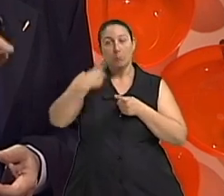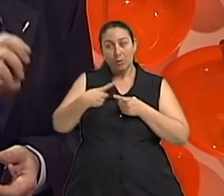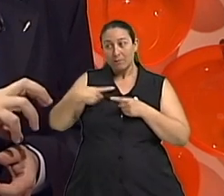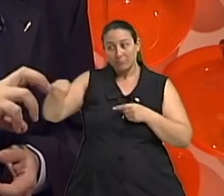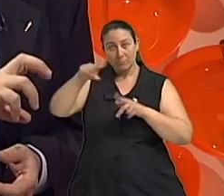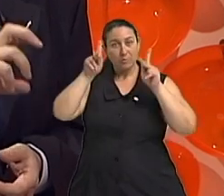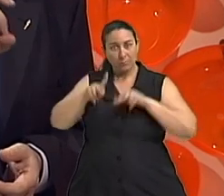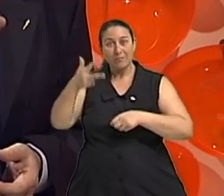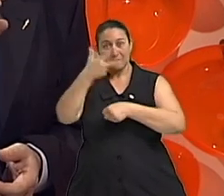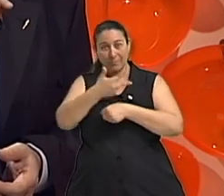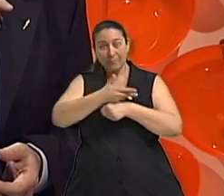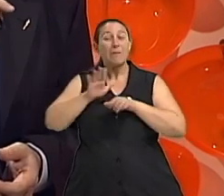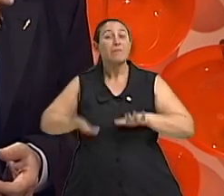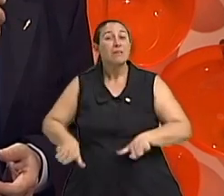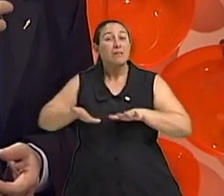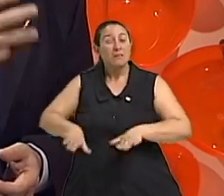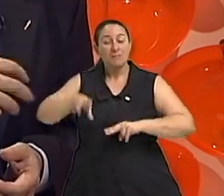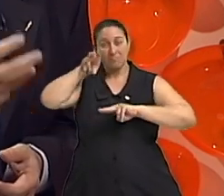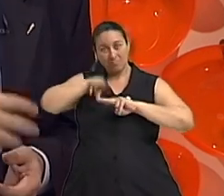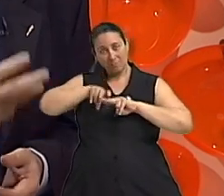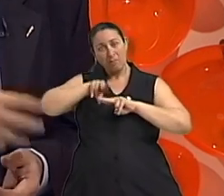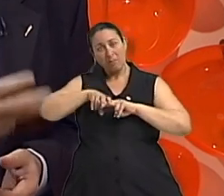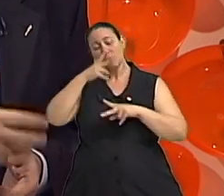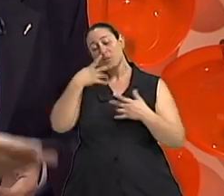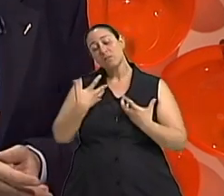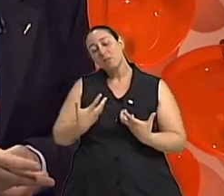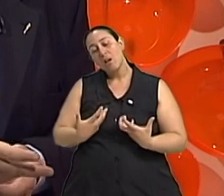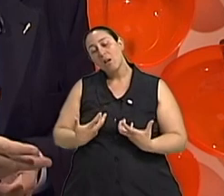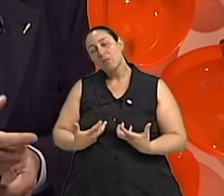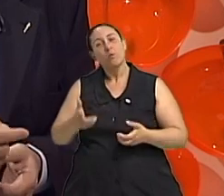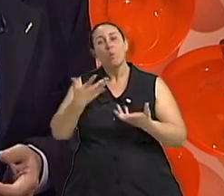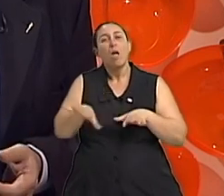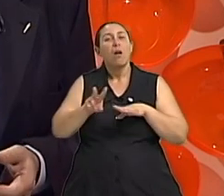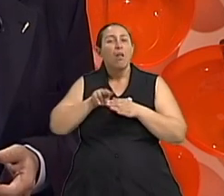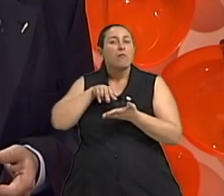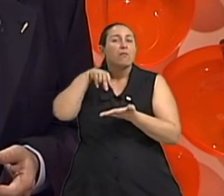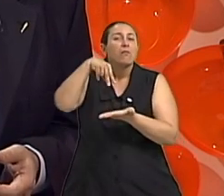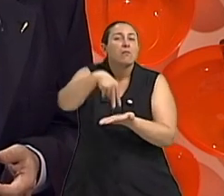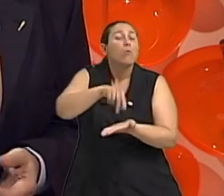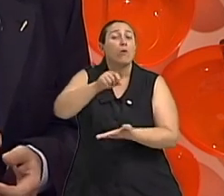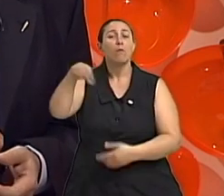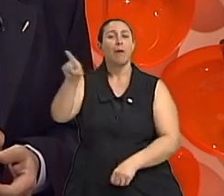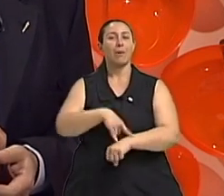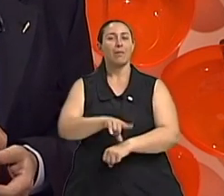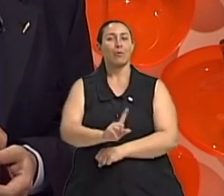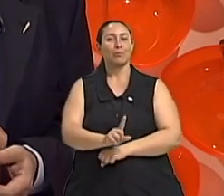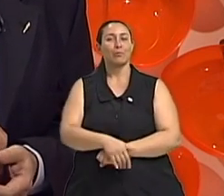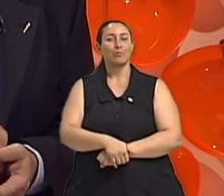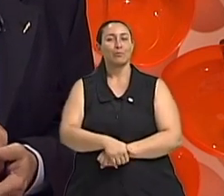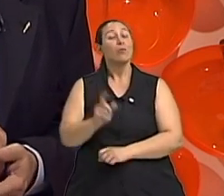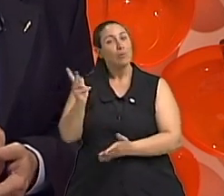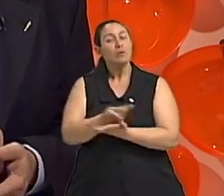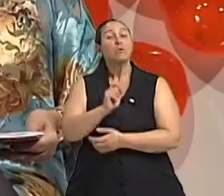que fica sentado e vai ficando cansado de levantar-se ele não vai ao banheiro e isso favorece que ele